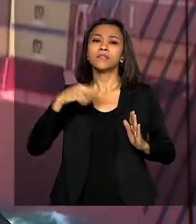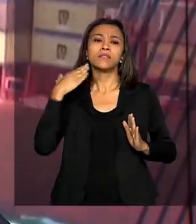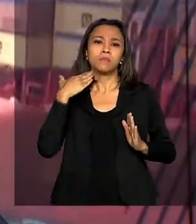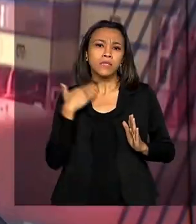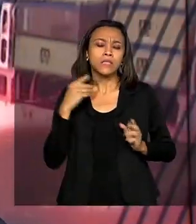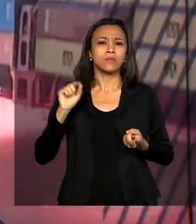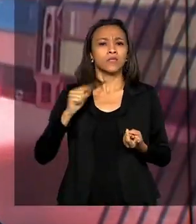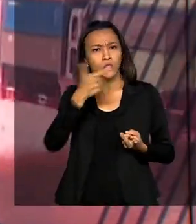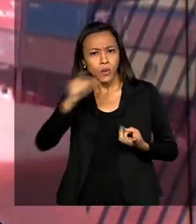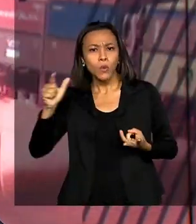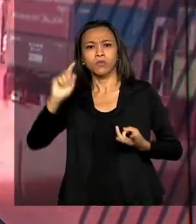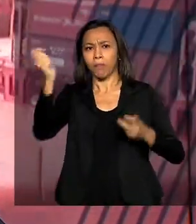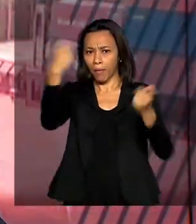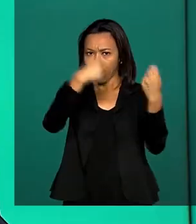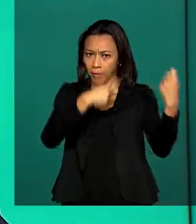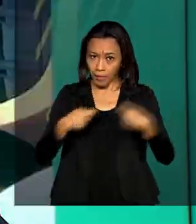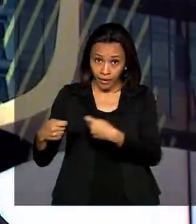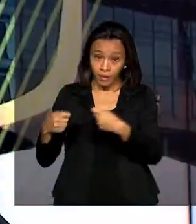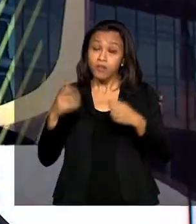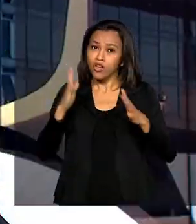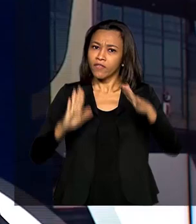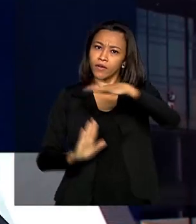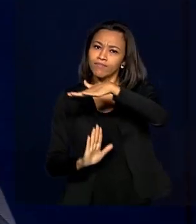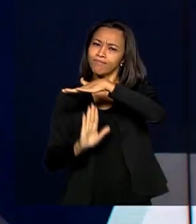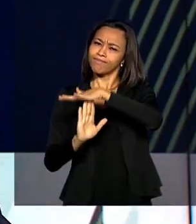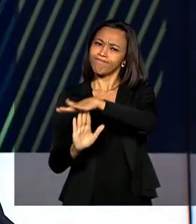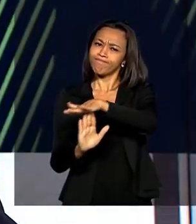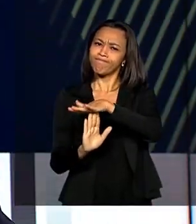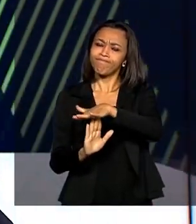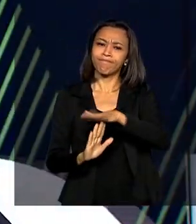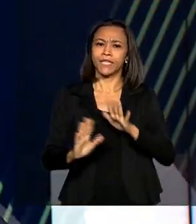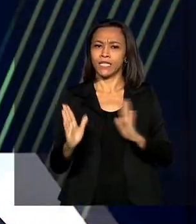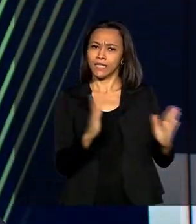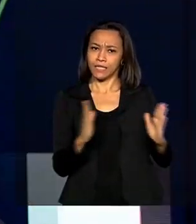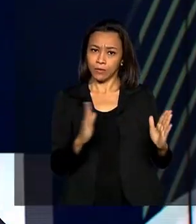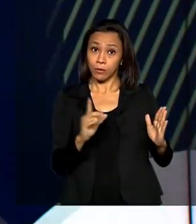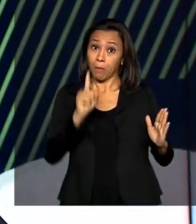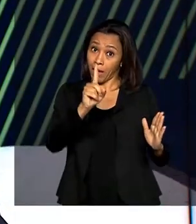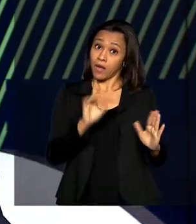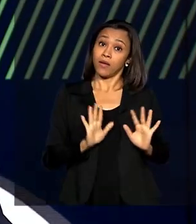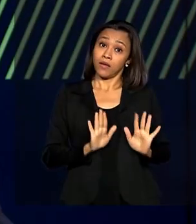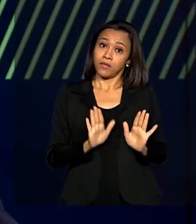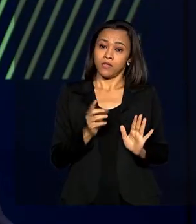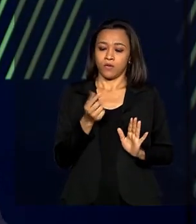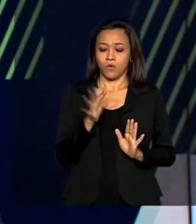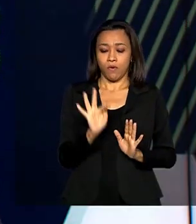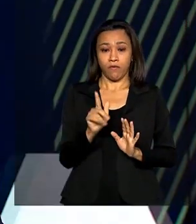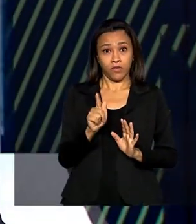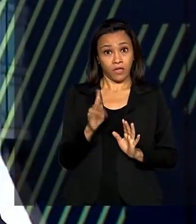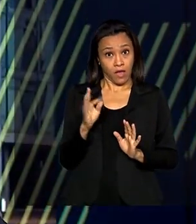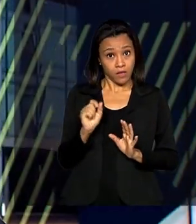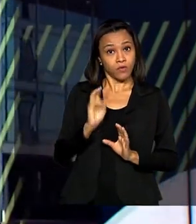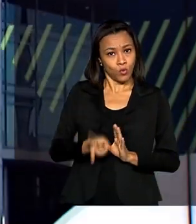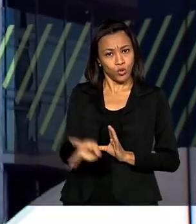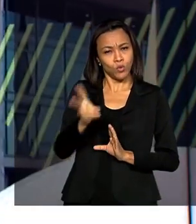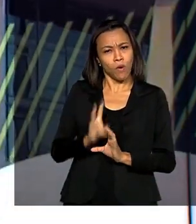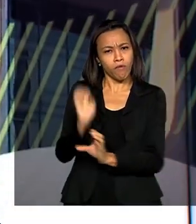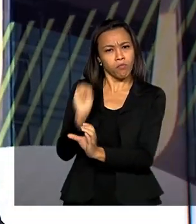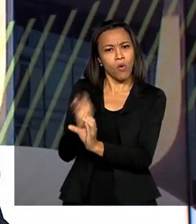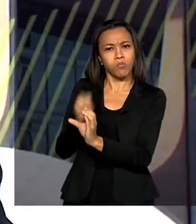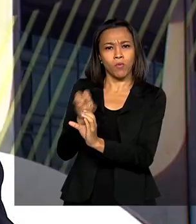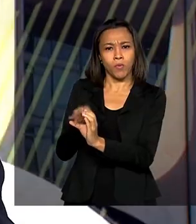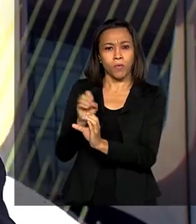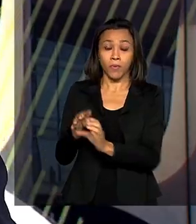instituições haviam suspendido as prestações para moradias, mas os repasses ao FGTS não foram pausados. A medida